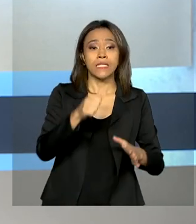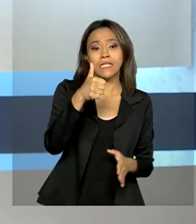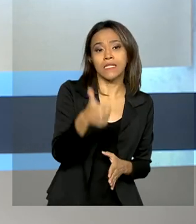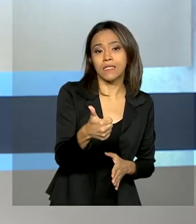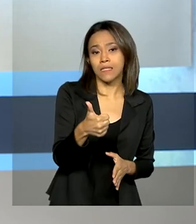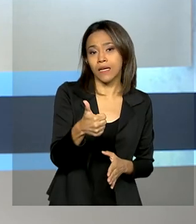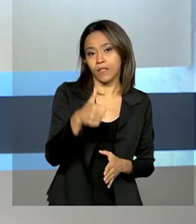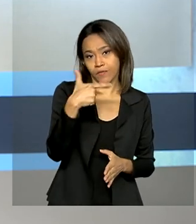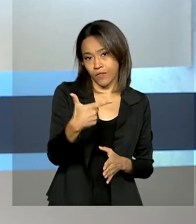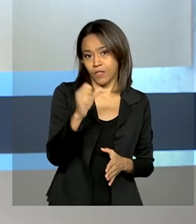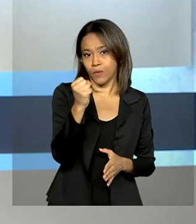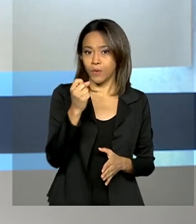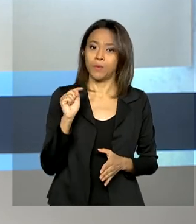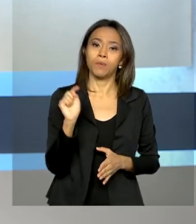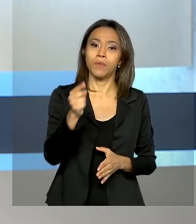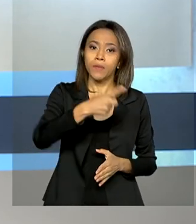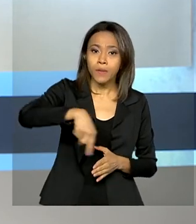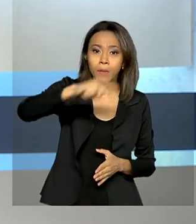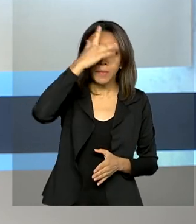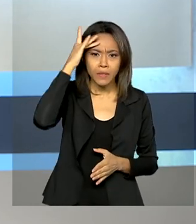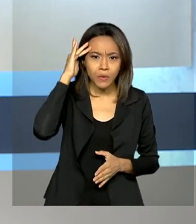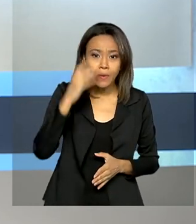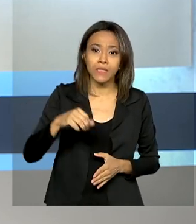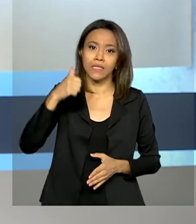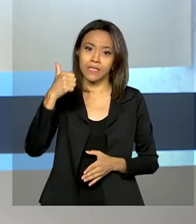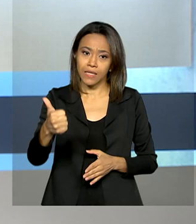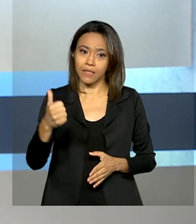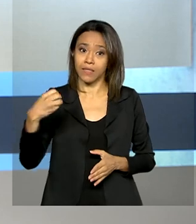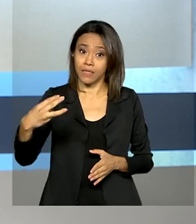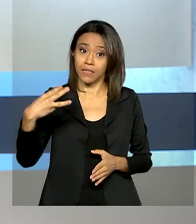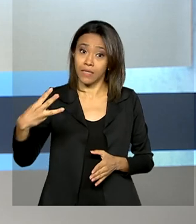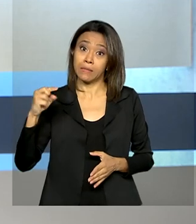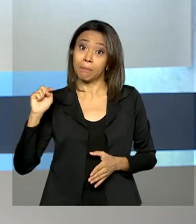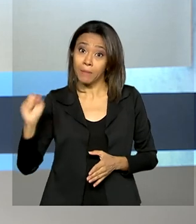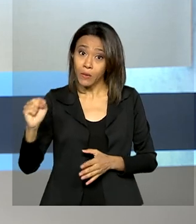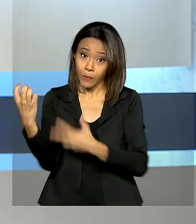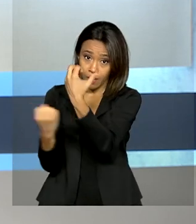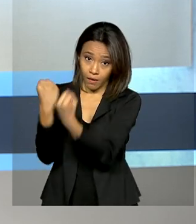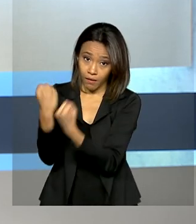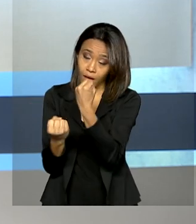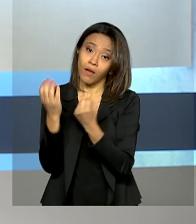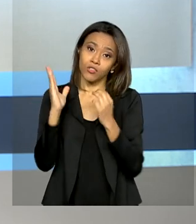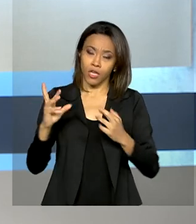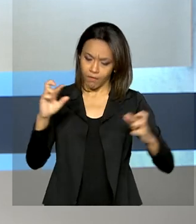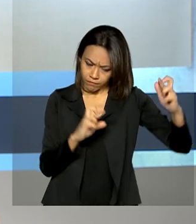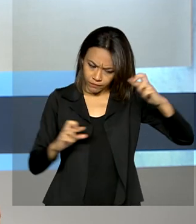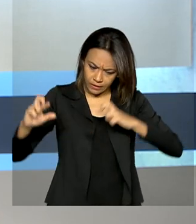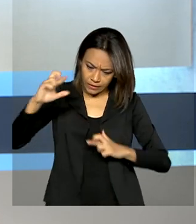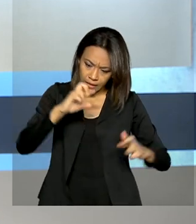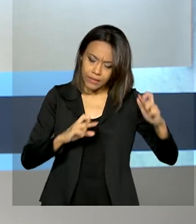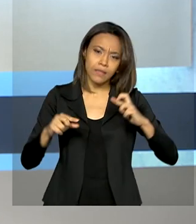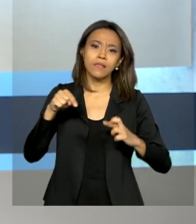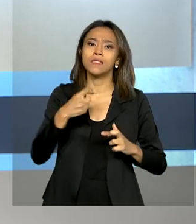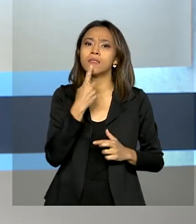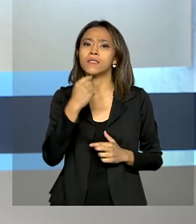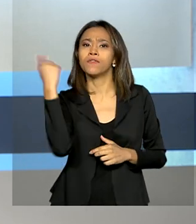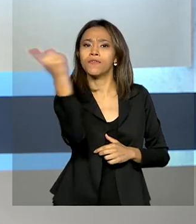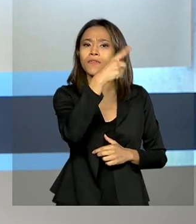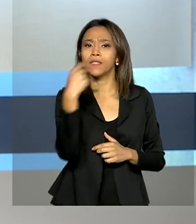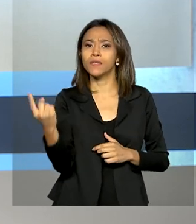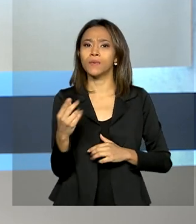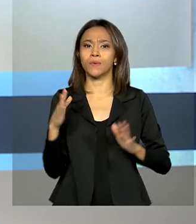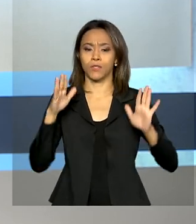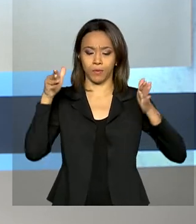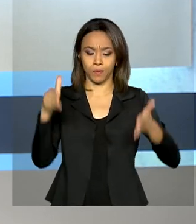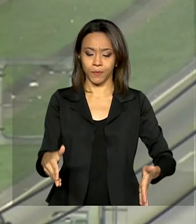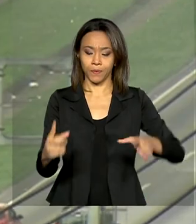128 mil pessoas e 133 mil veículos foram fiscalizados na Operação Finados da Polícia Rodoviária Federal.